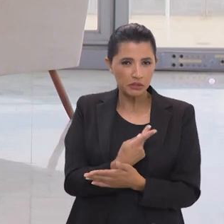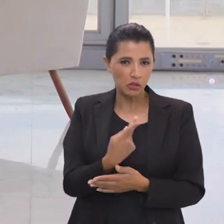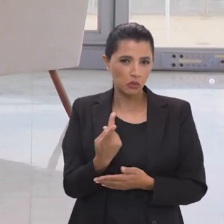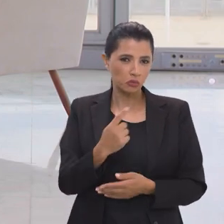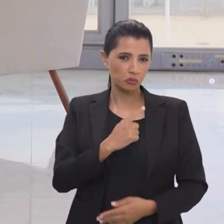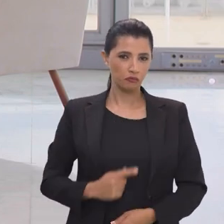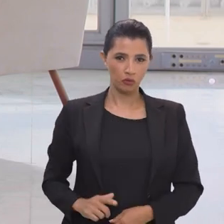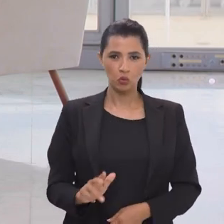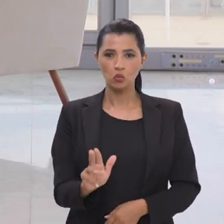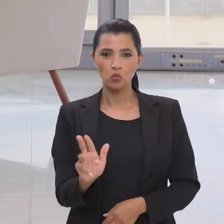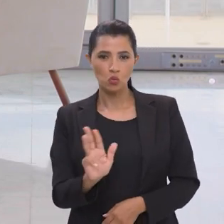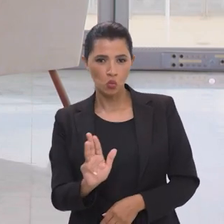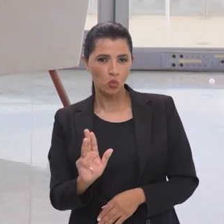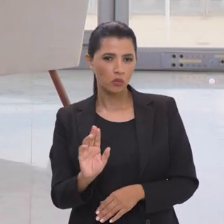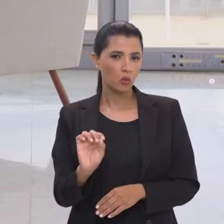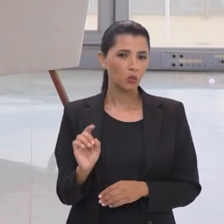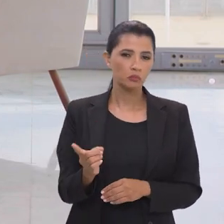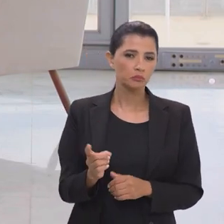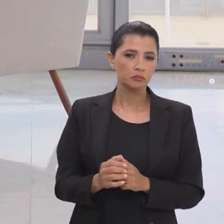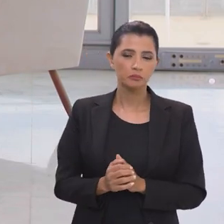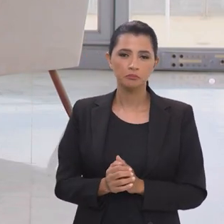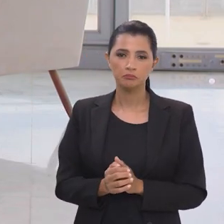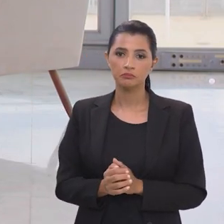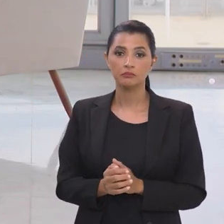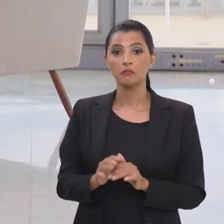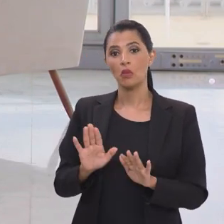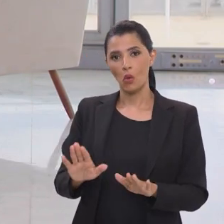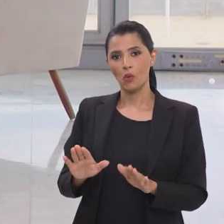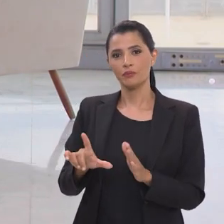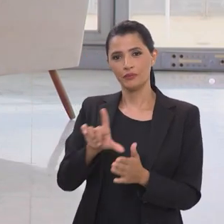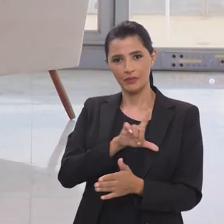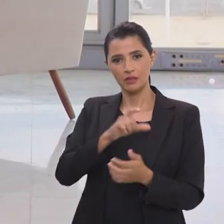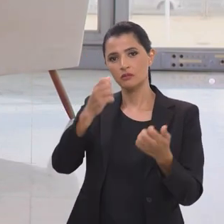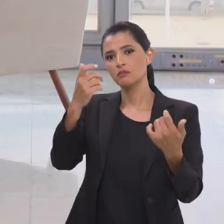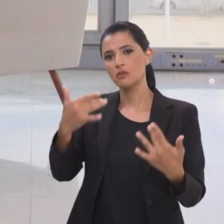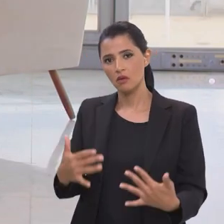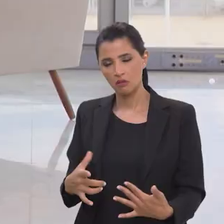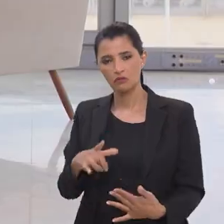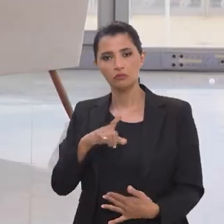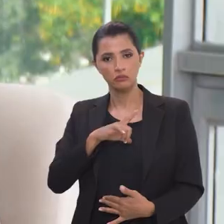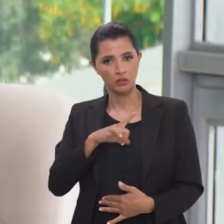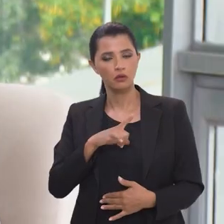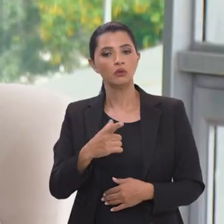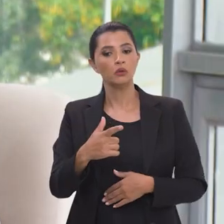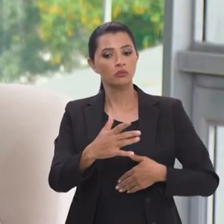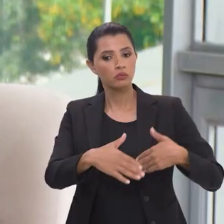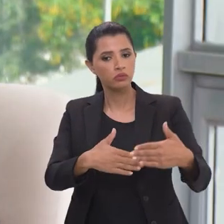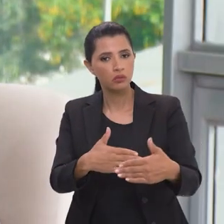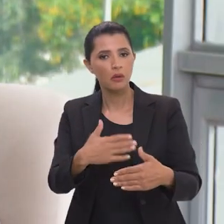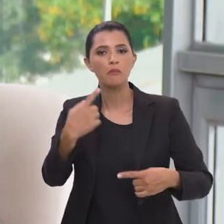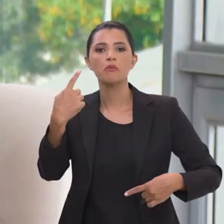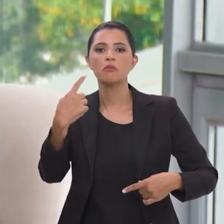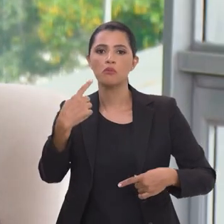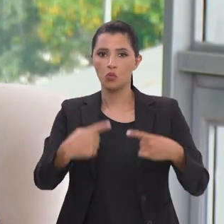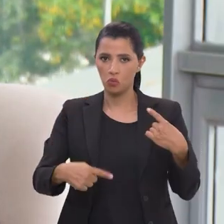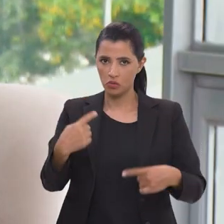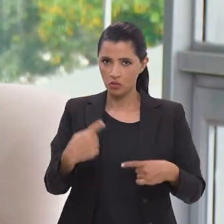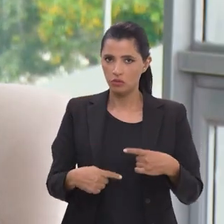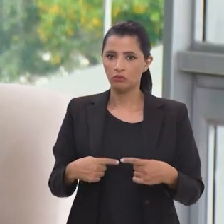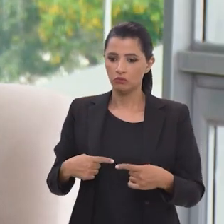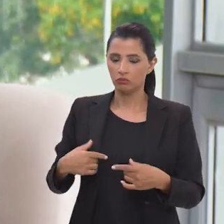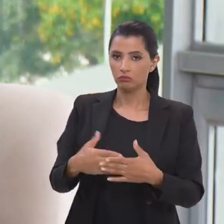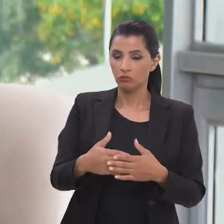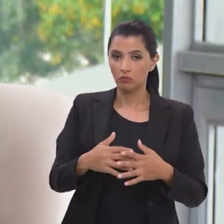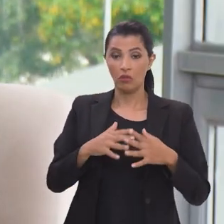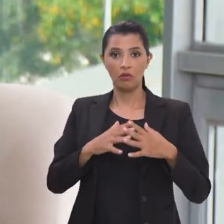Olha, como eu estava dizendo, nós vivemos um processo político mais recente, que era um processo